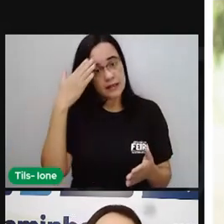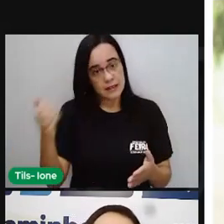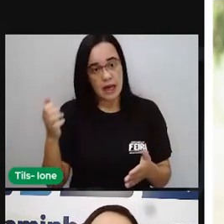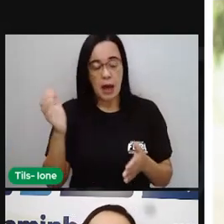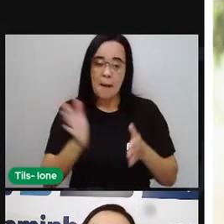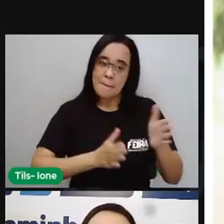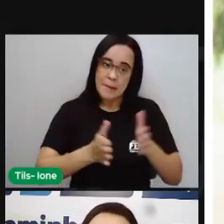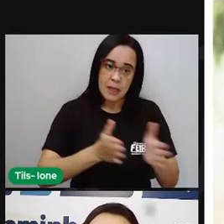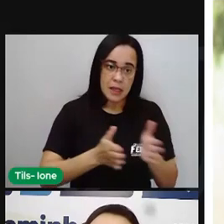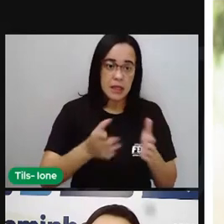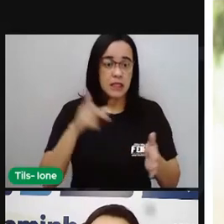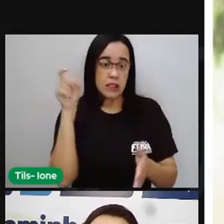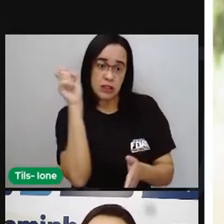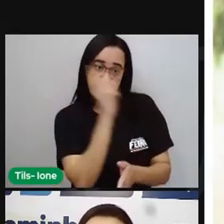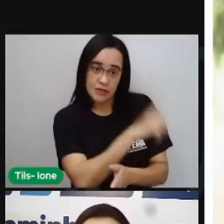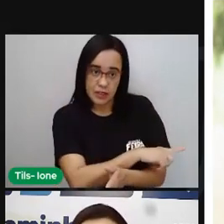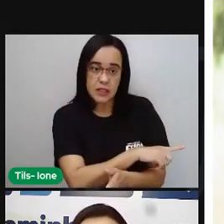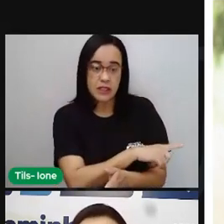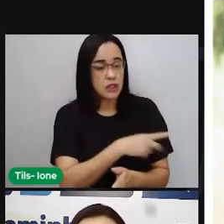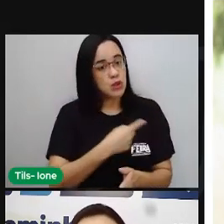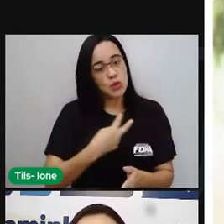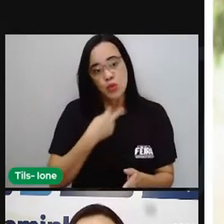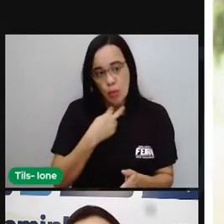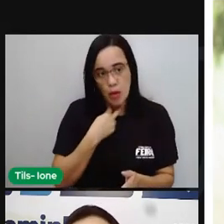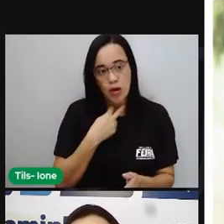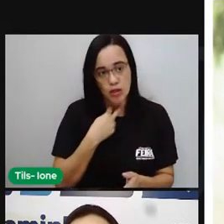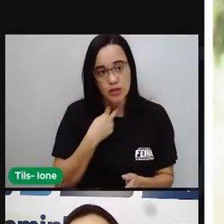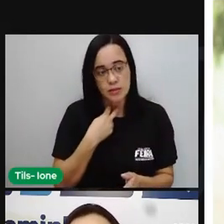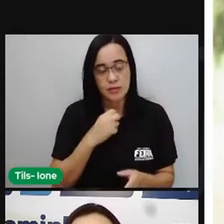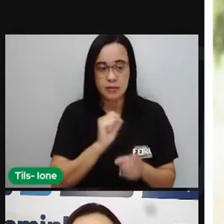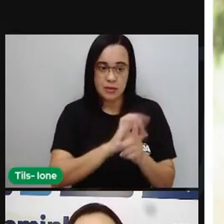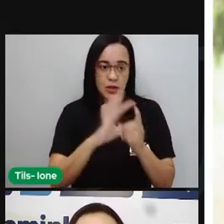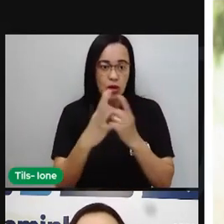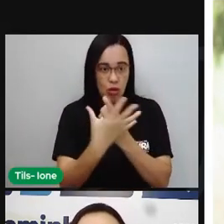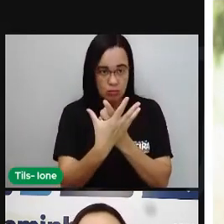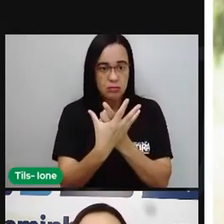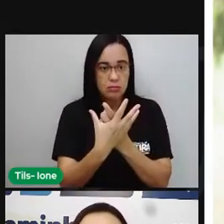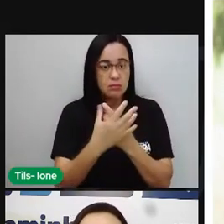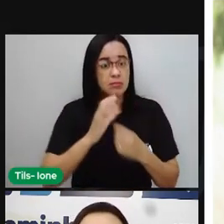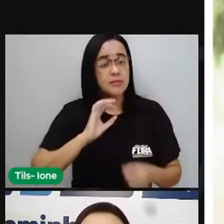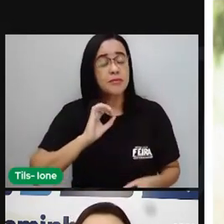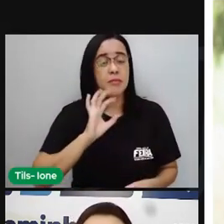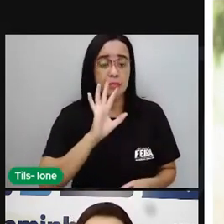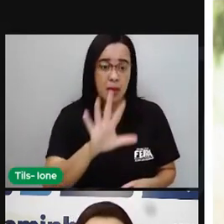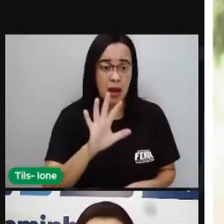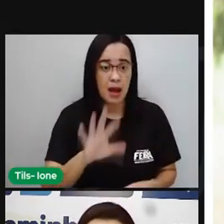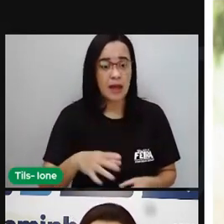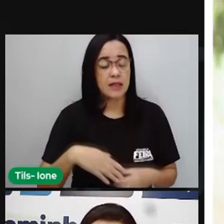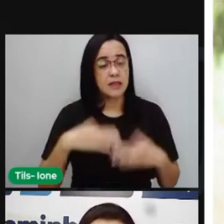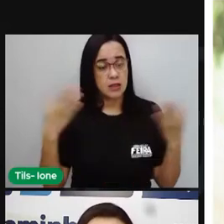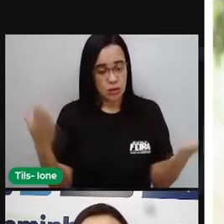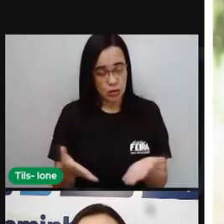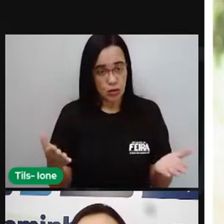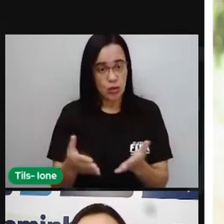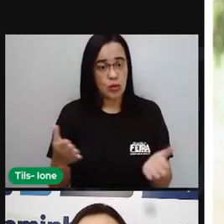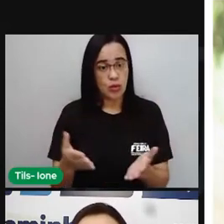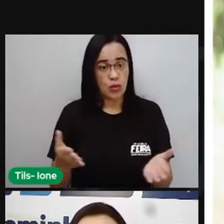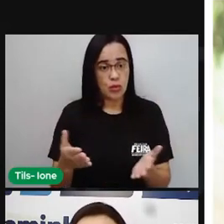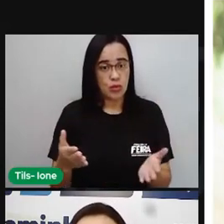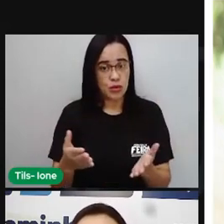Por conta do próprio amor e respeito que a gente deve ter, né? Com os nossos avós. Então muitos avós e avós aí